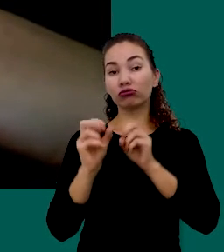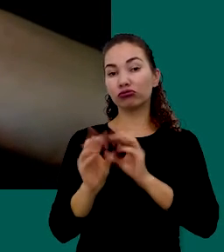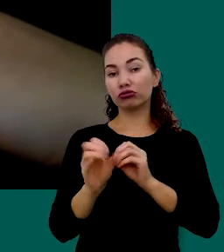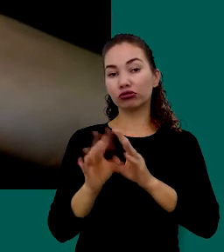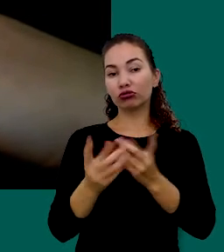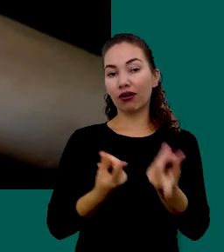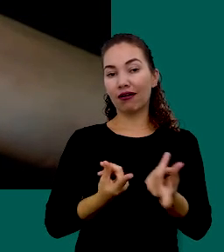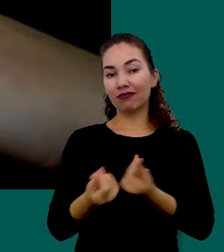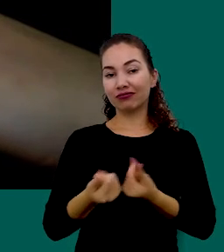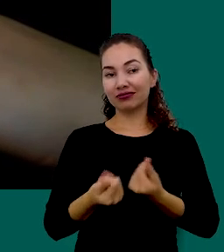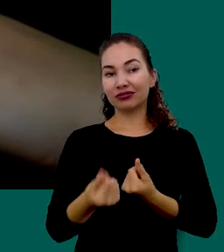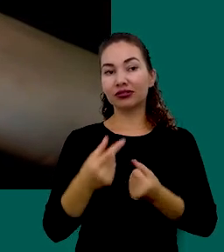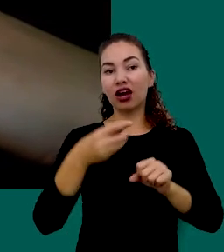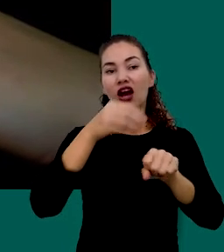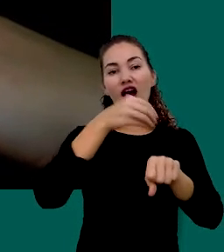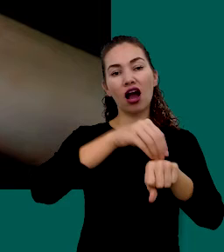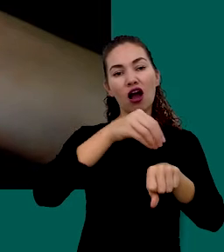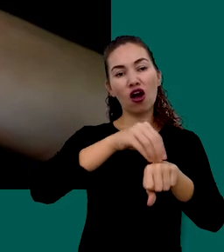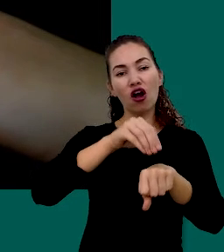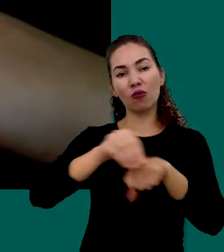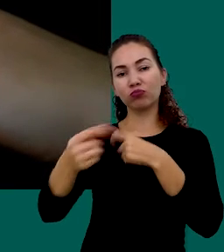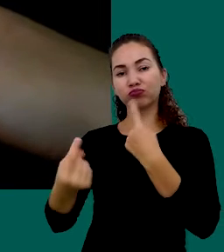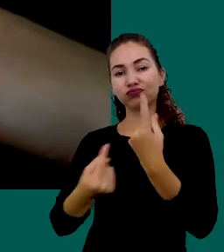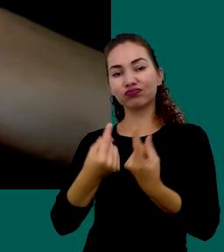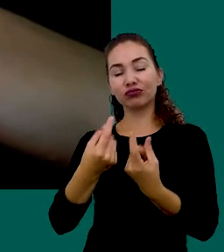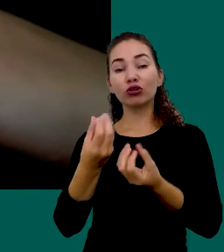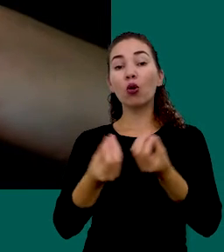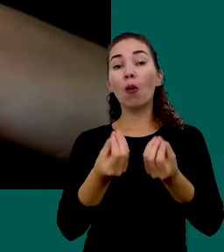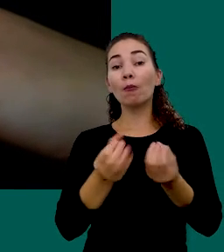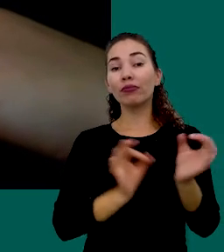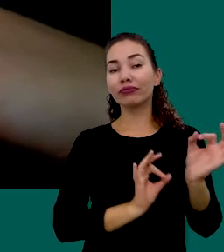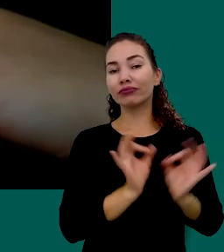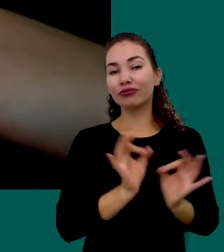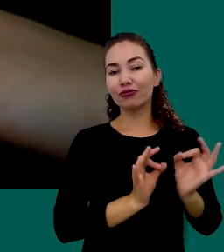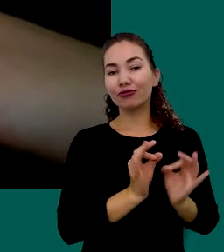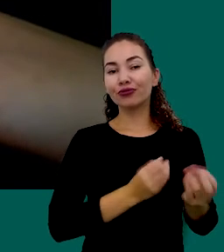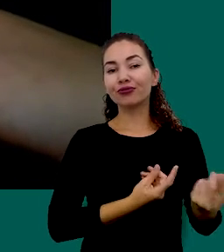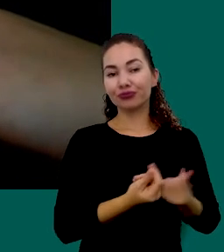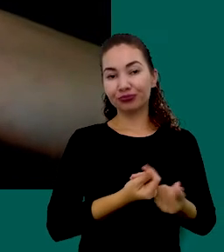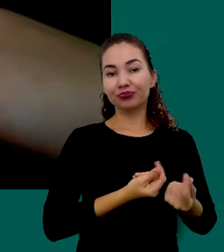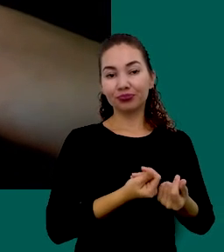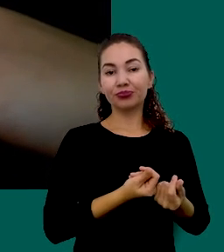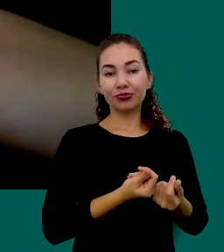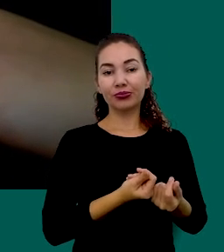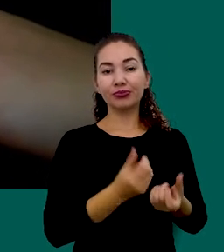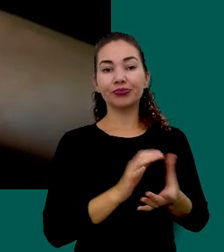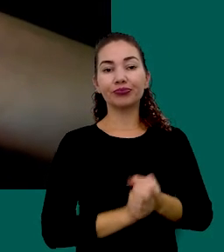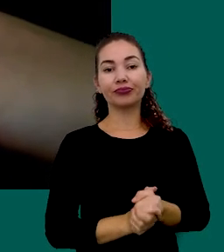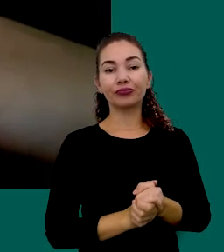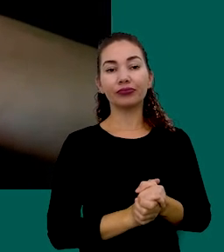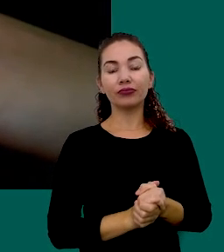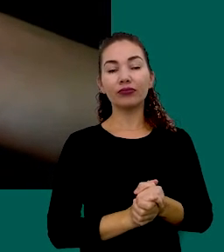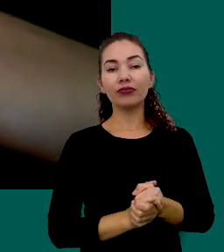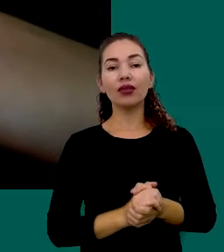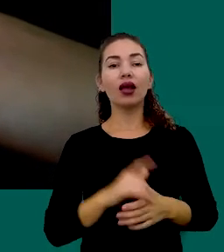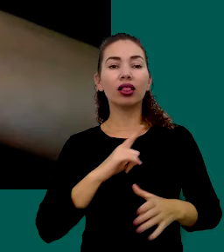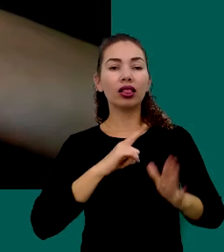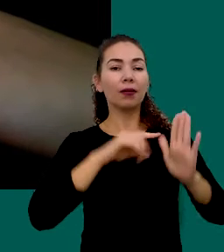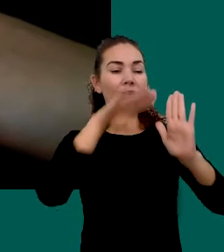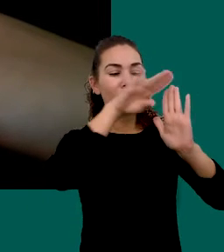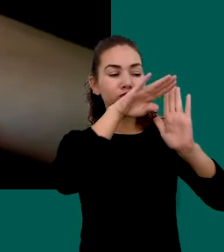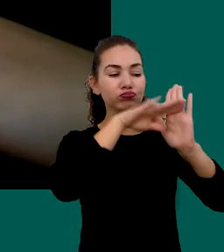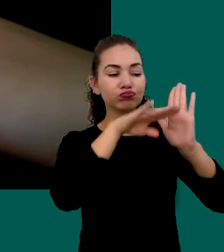Dando algumas Dicas De como Se organizar Financeiramente Seguindo Alguns passos